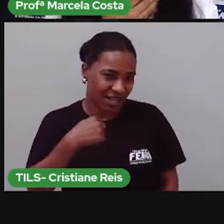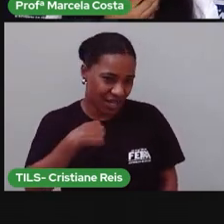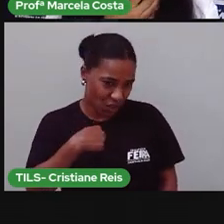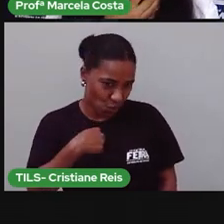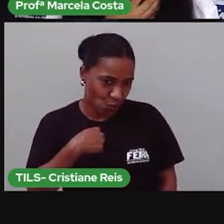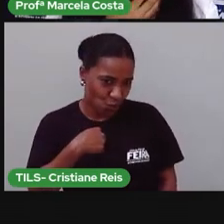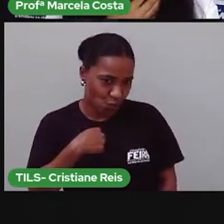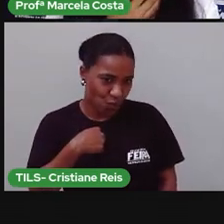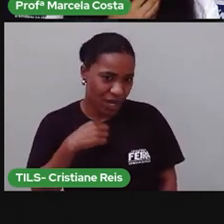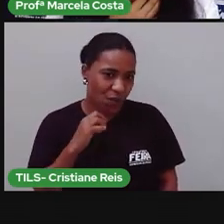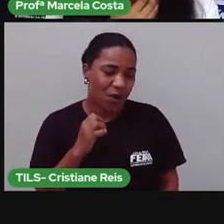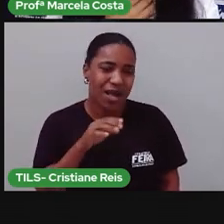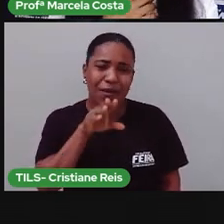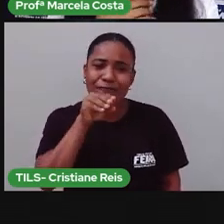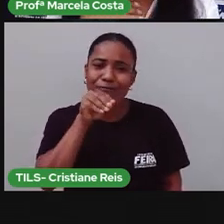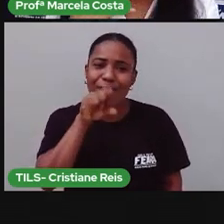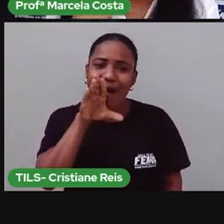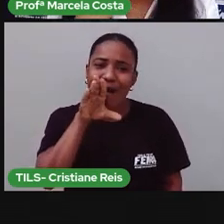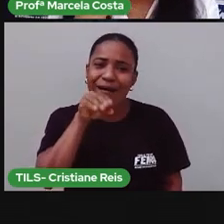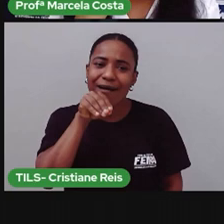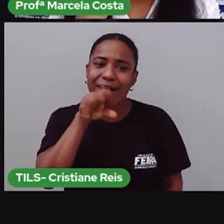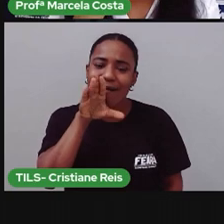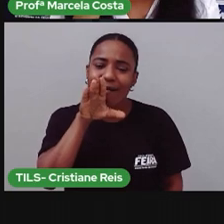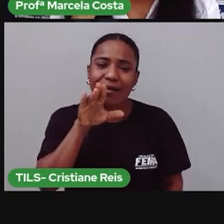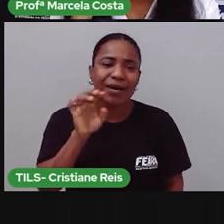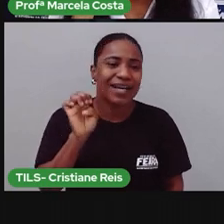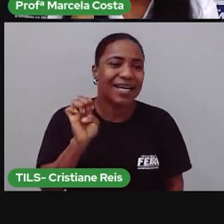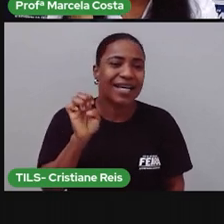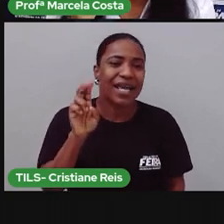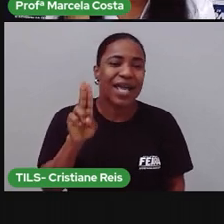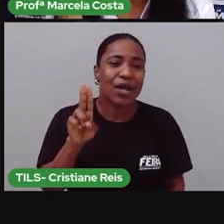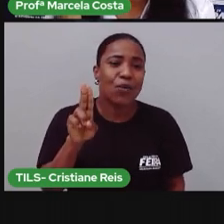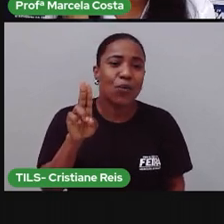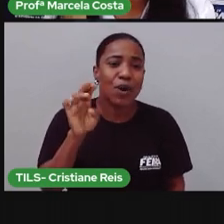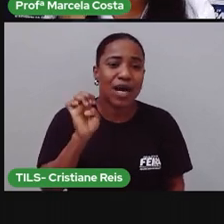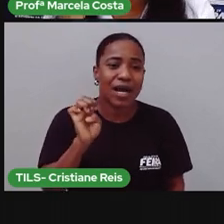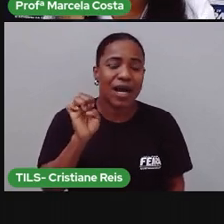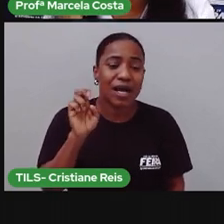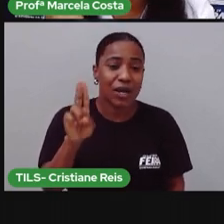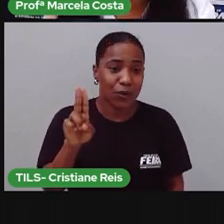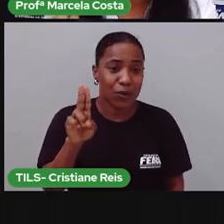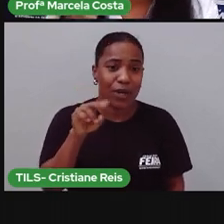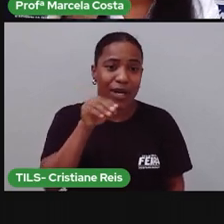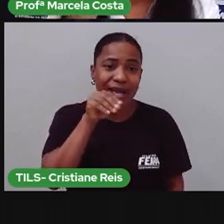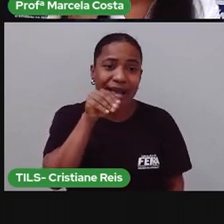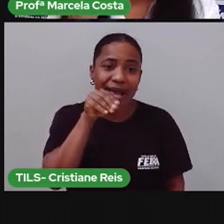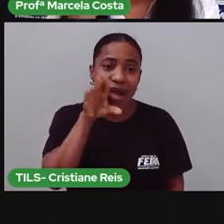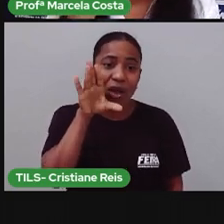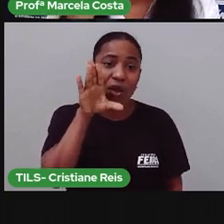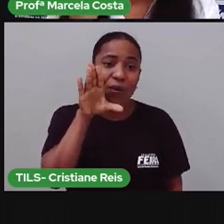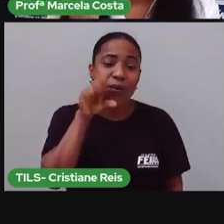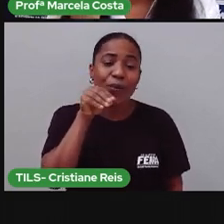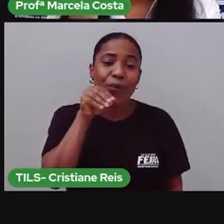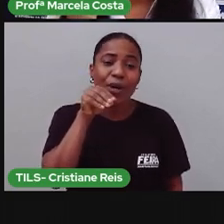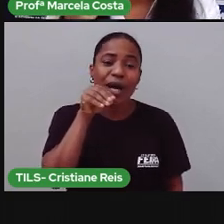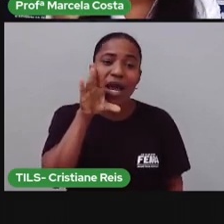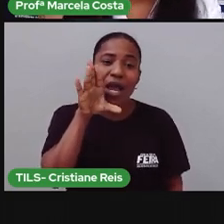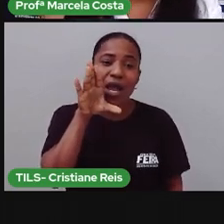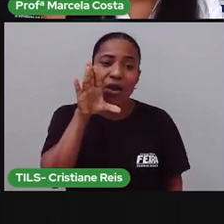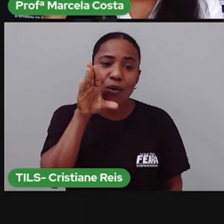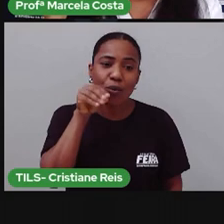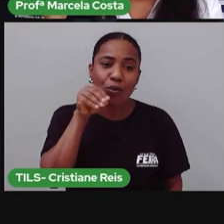Eu Eu Repete aí na sua casa. Fala bem alto, que é pra você escutar o som. Eu